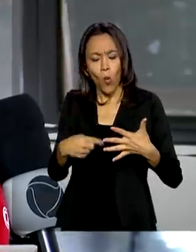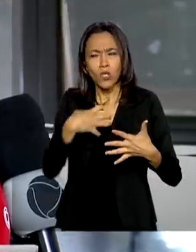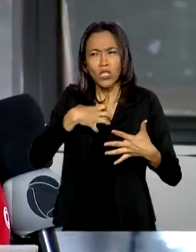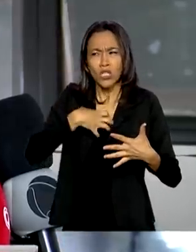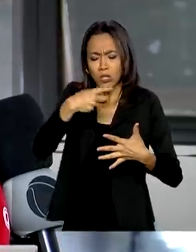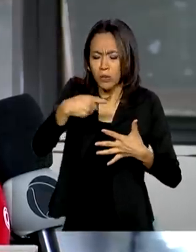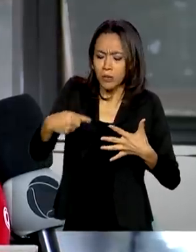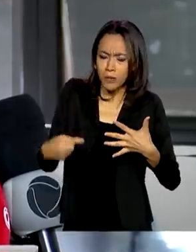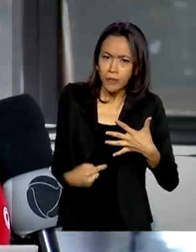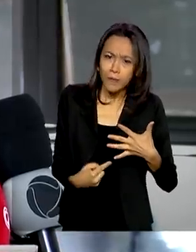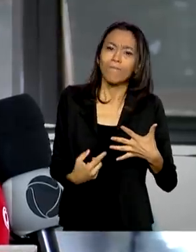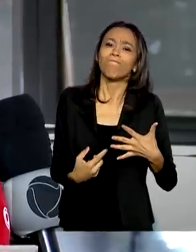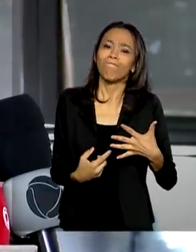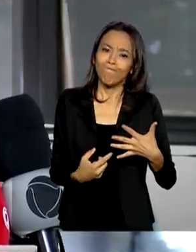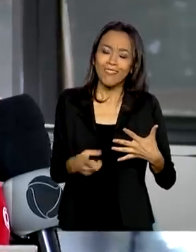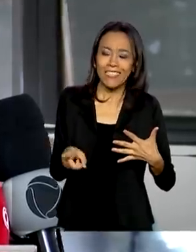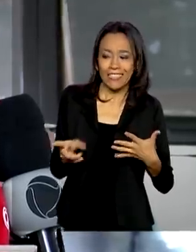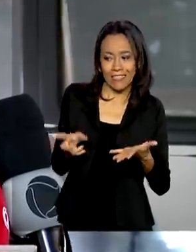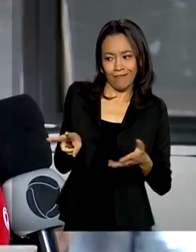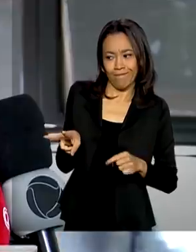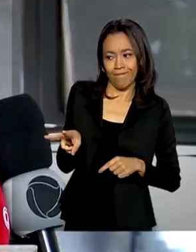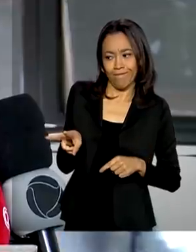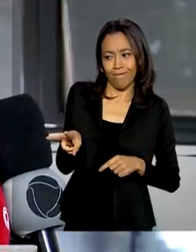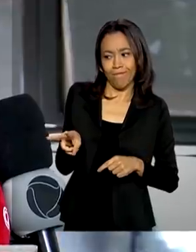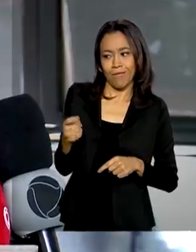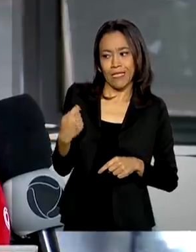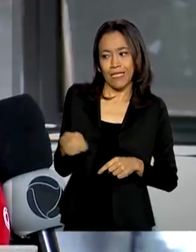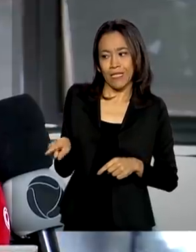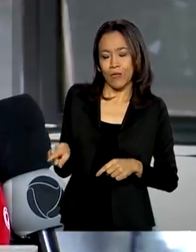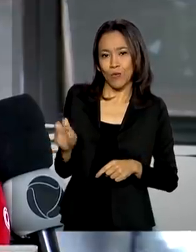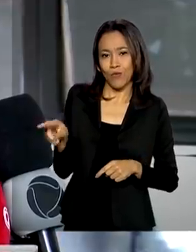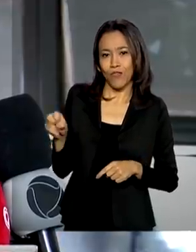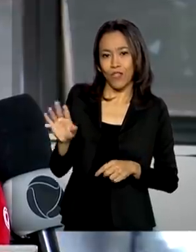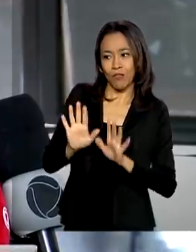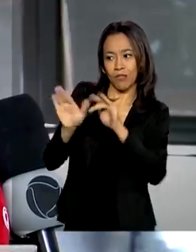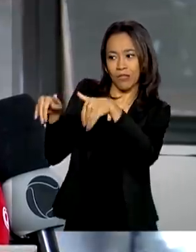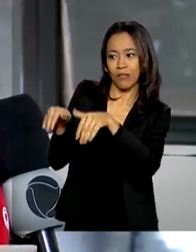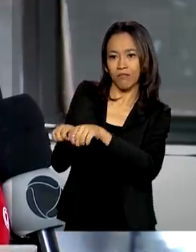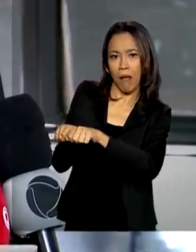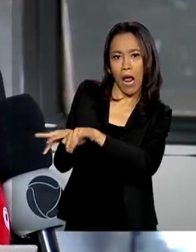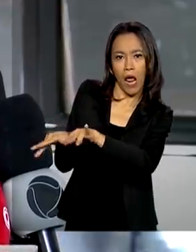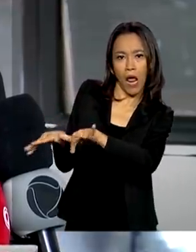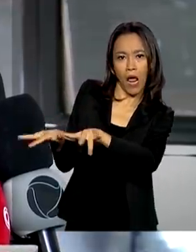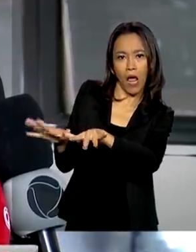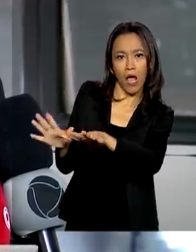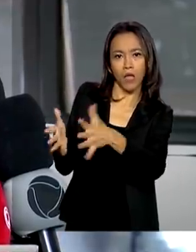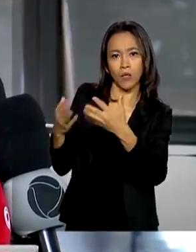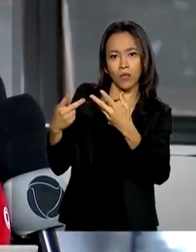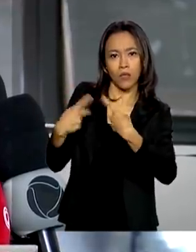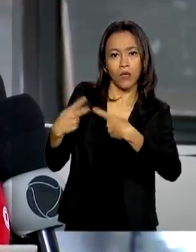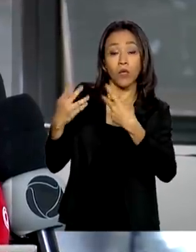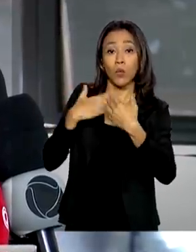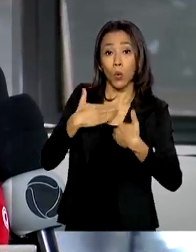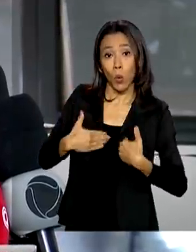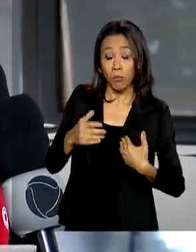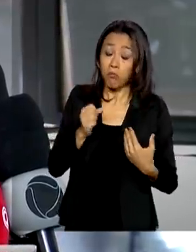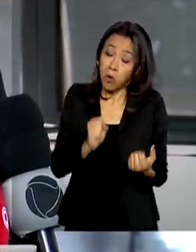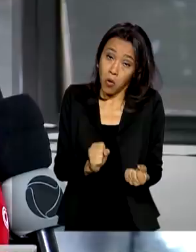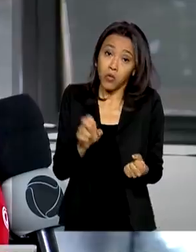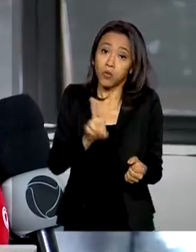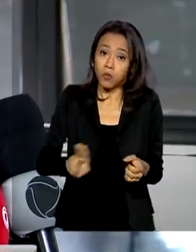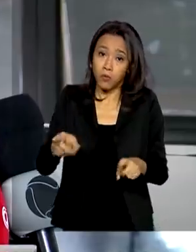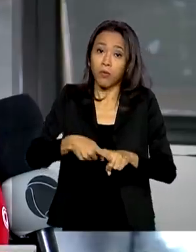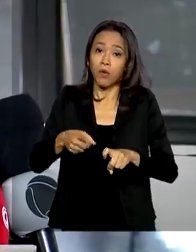em que existe um momento ali de replicação viral e que essa droga também pode ser utilizada pelo médico desde que ele tenha o